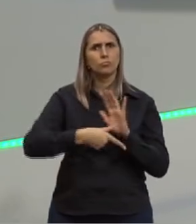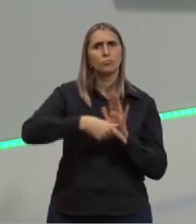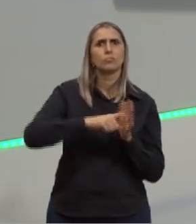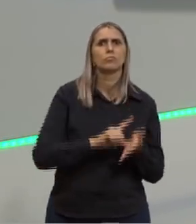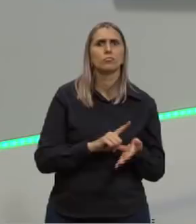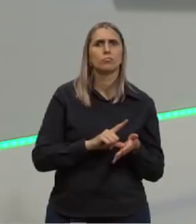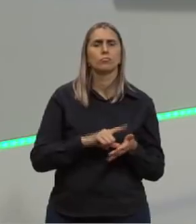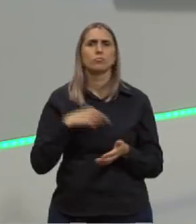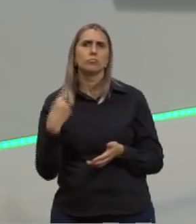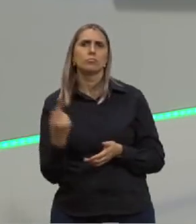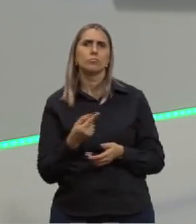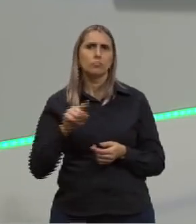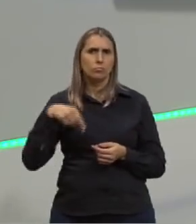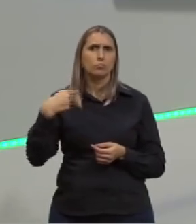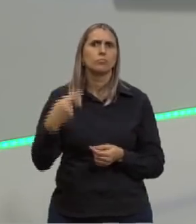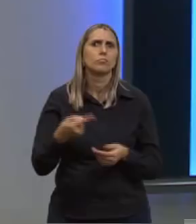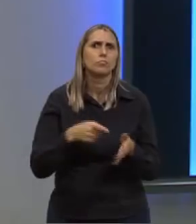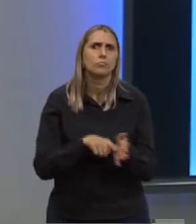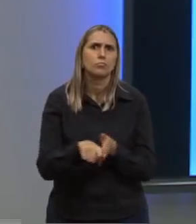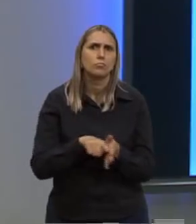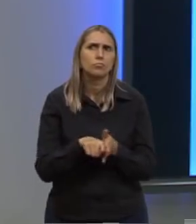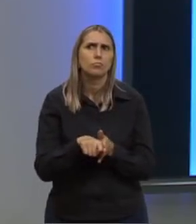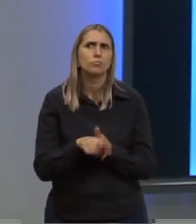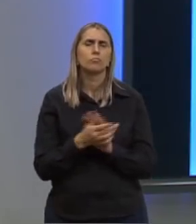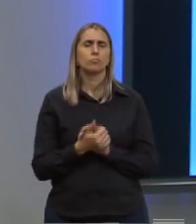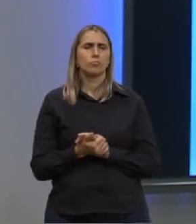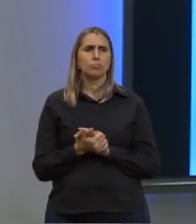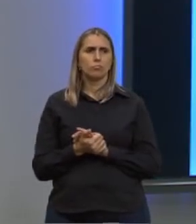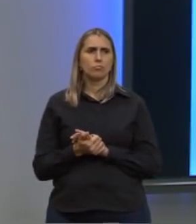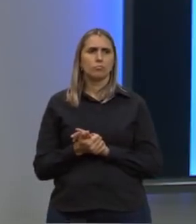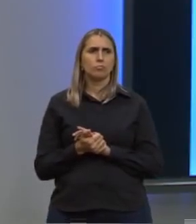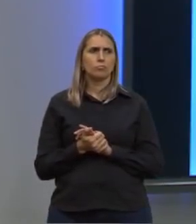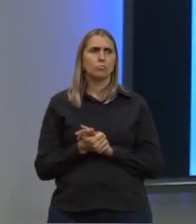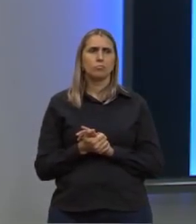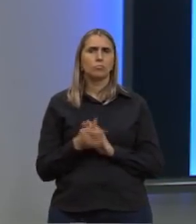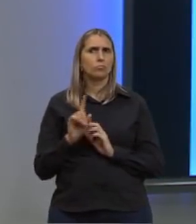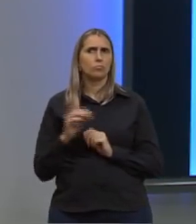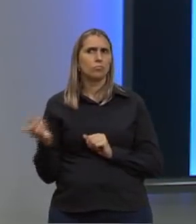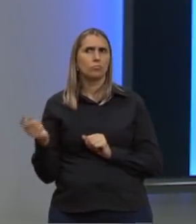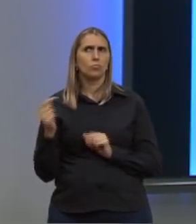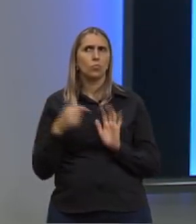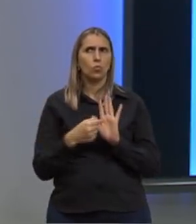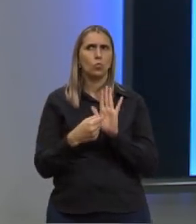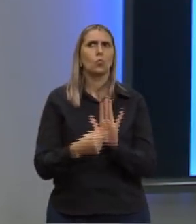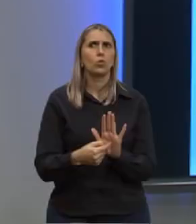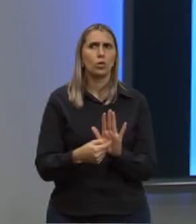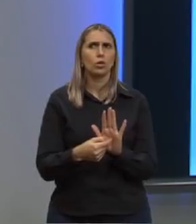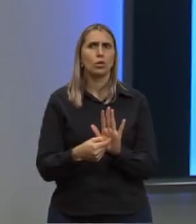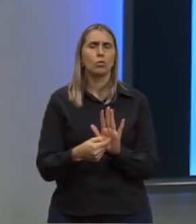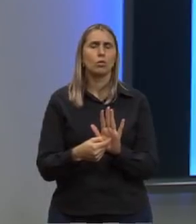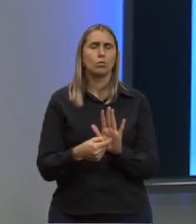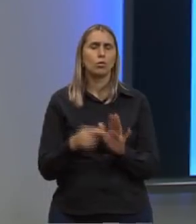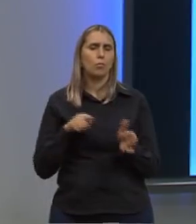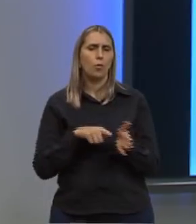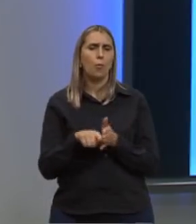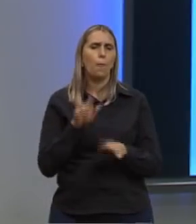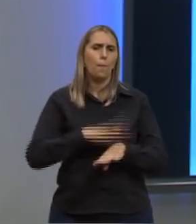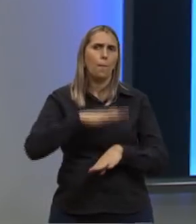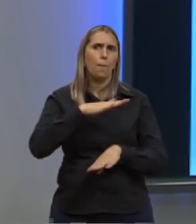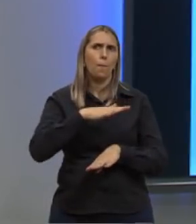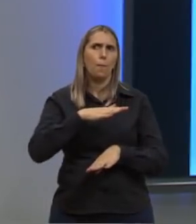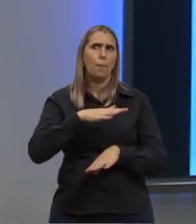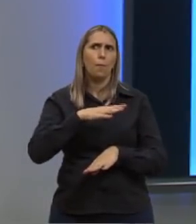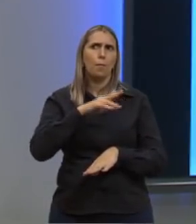E a nossa próxima questão, eu nem trouxe aqui essa questão mais de